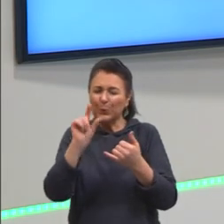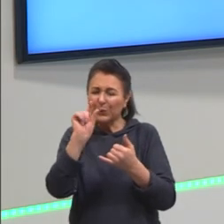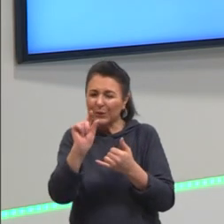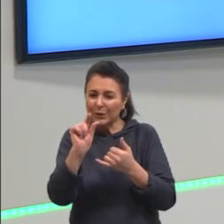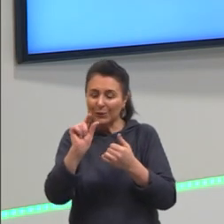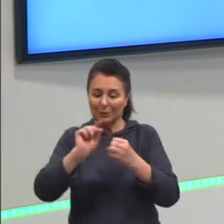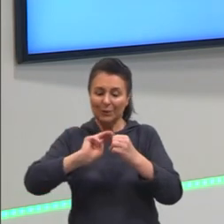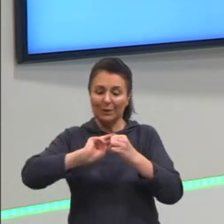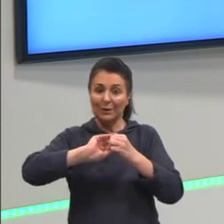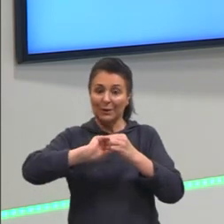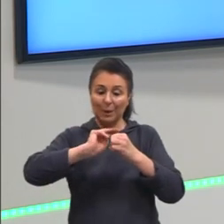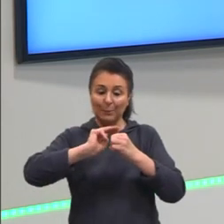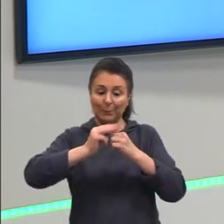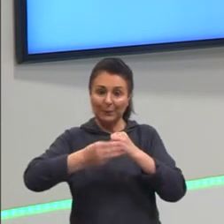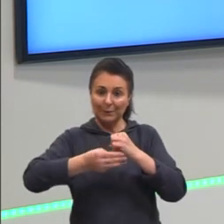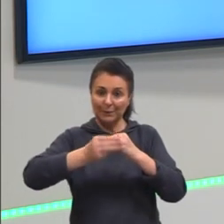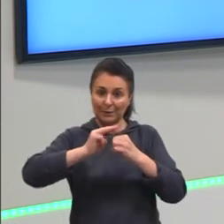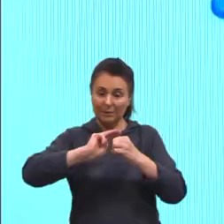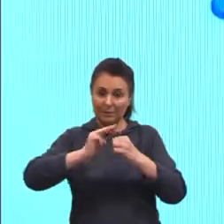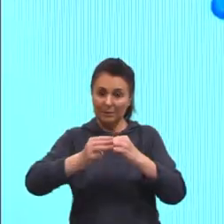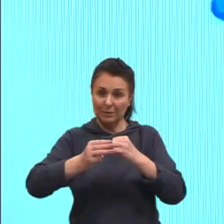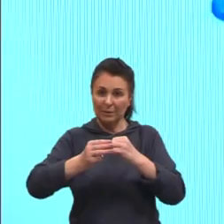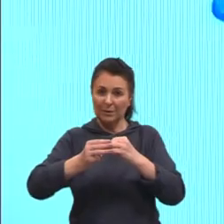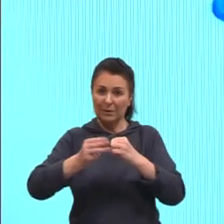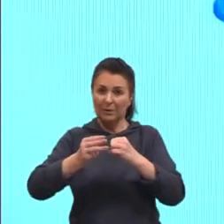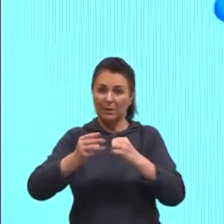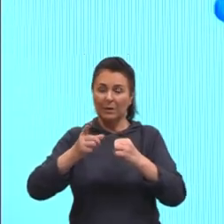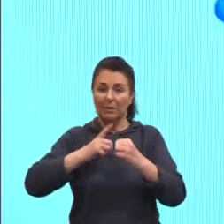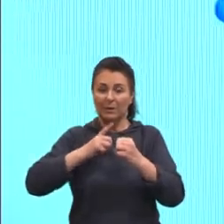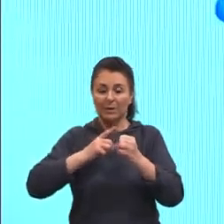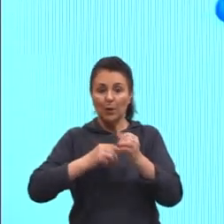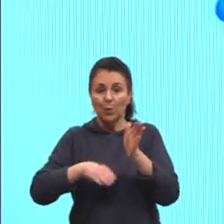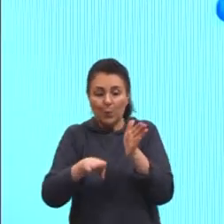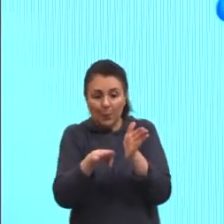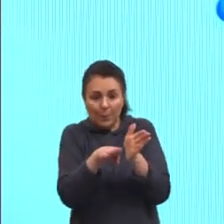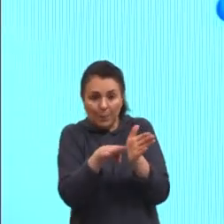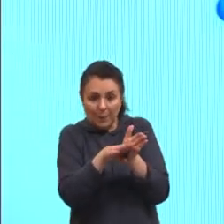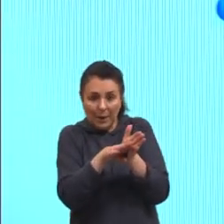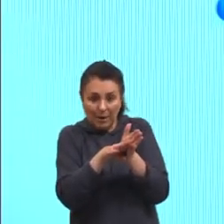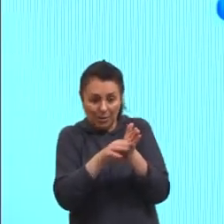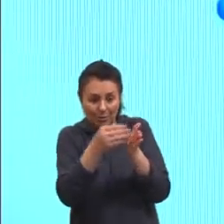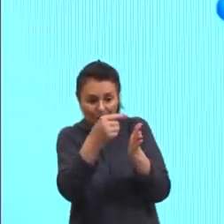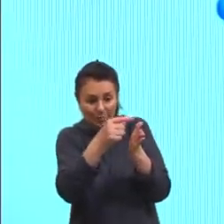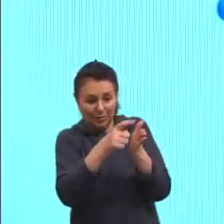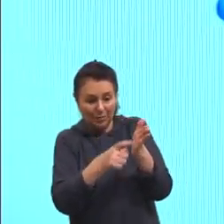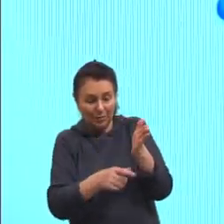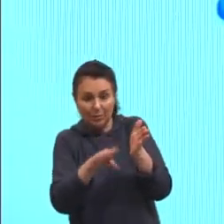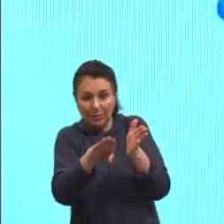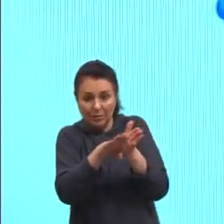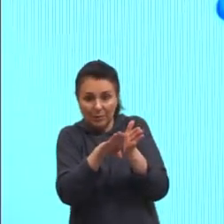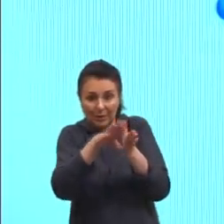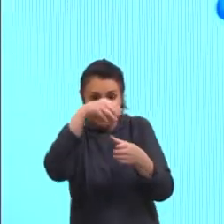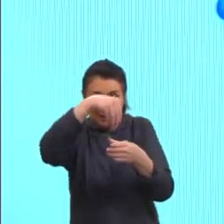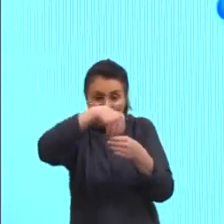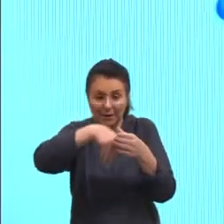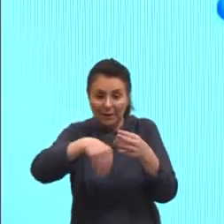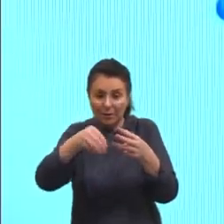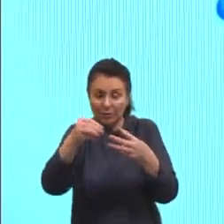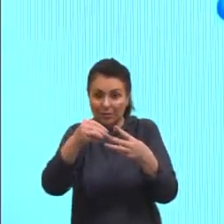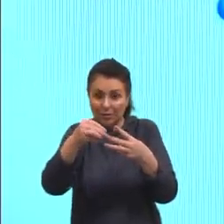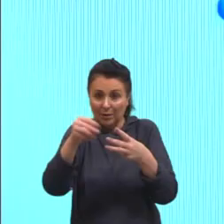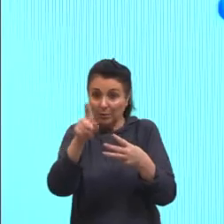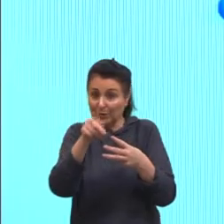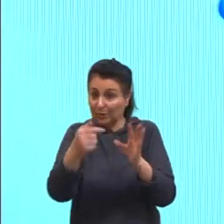um corte. Aqui é um meio intracelular, meio extracelular, meio interno da célula, meio